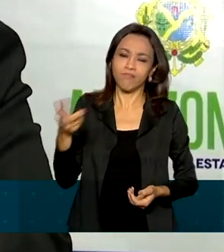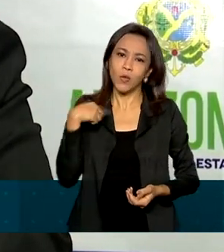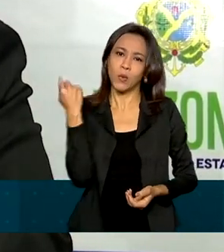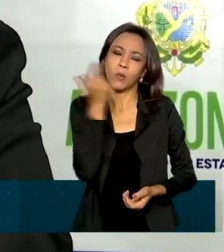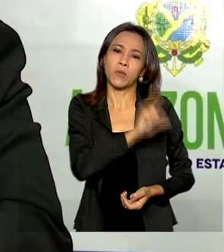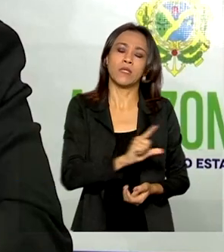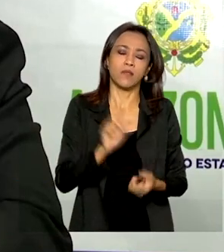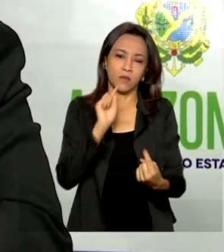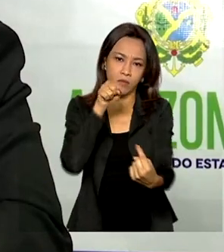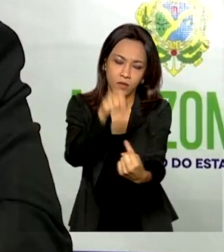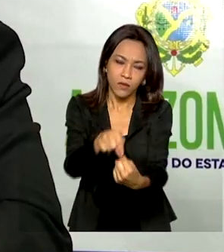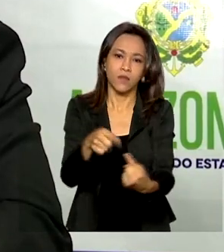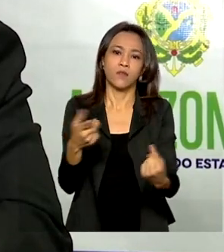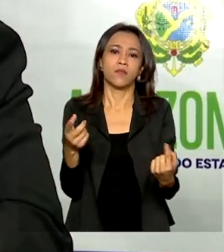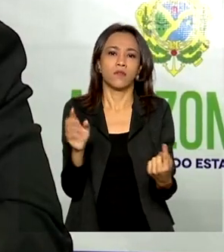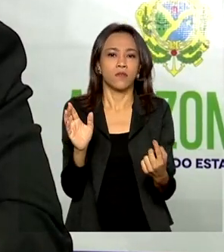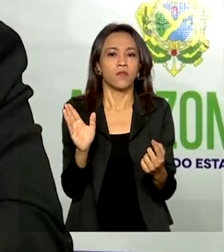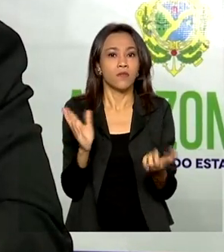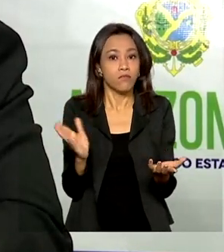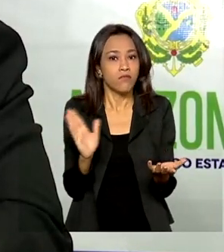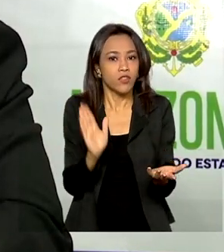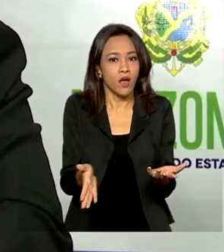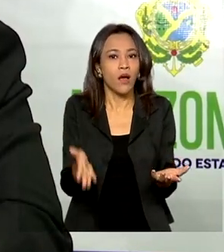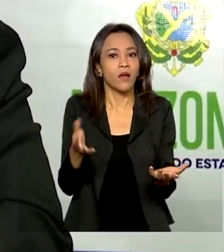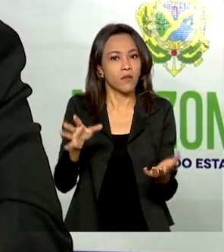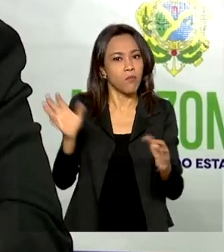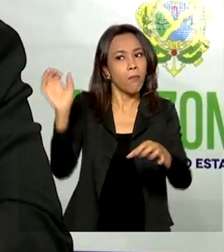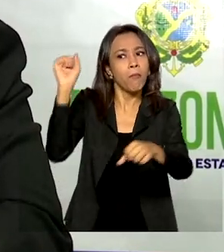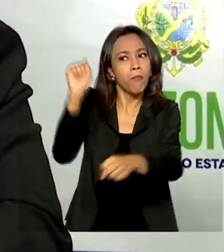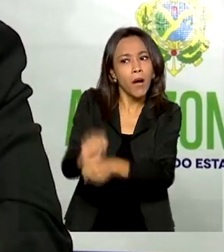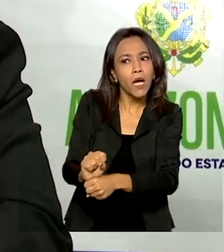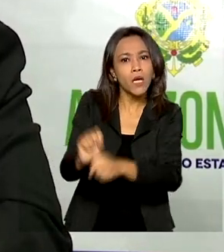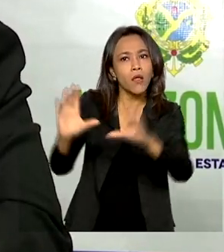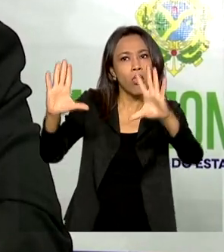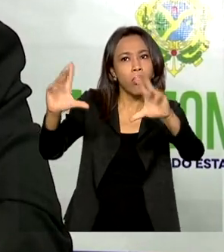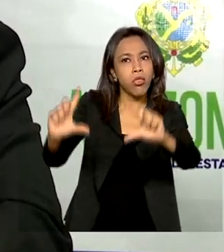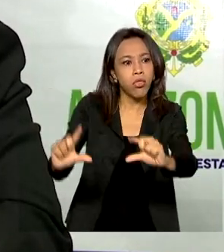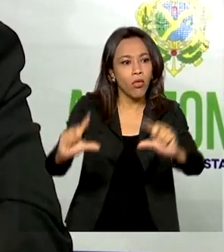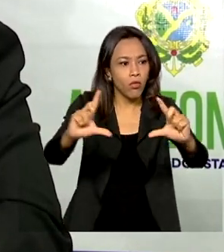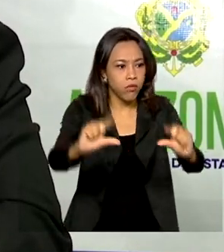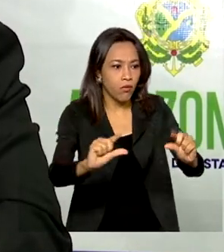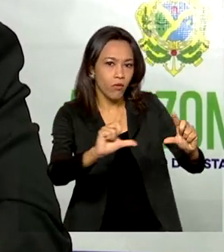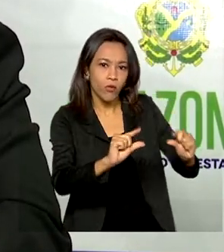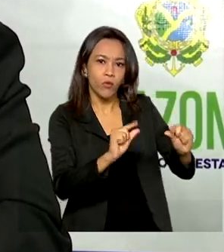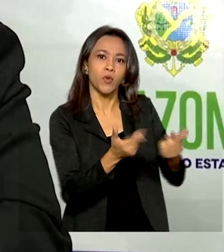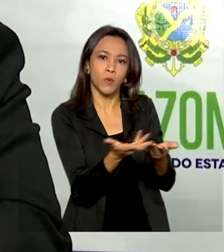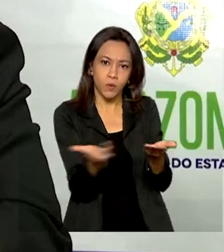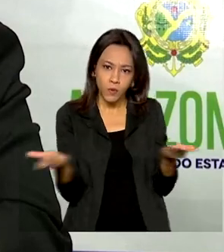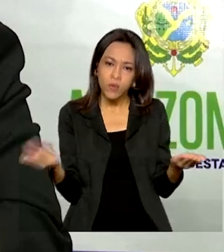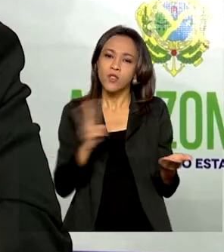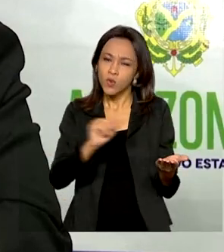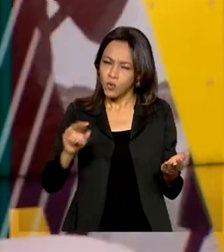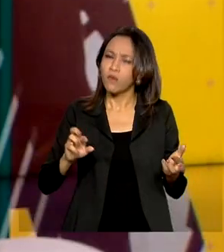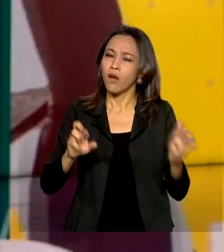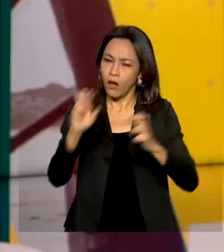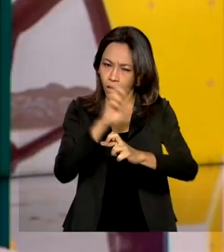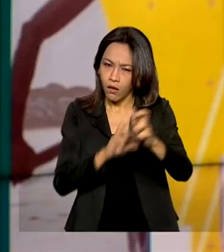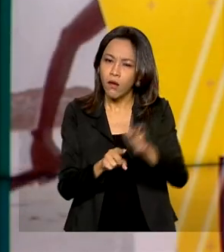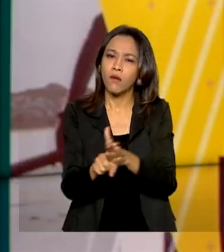objetivo, estão cessando essas ocorrências e todas serão devidamente apuradas.